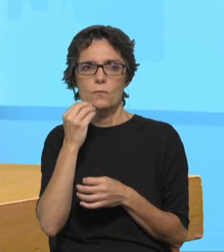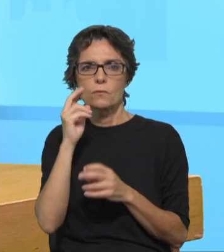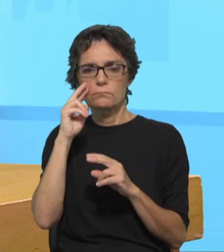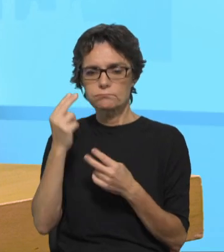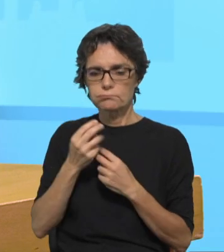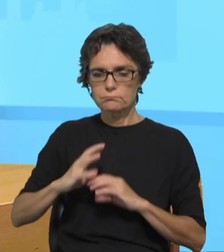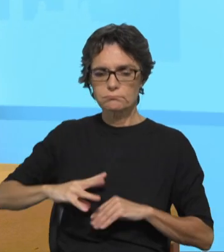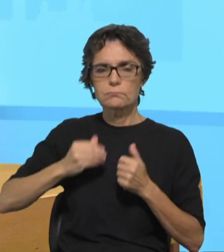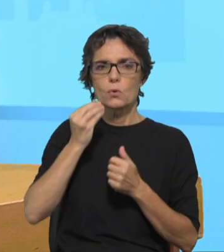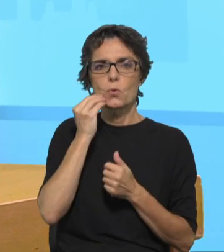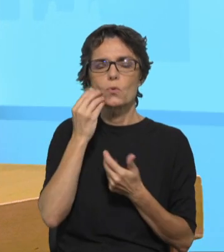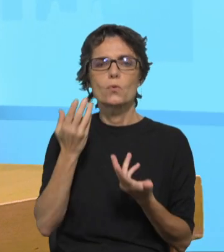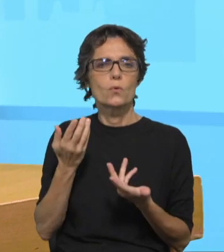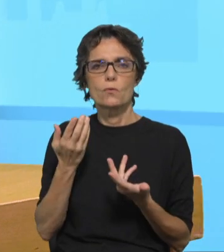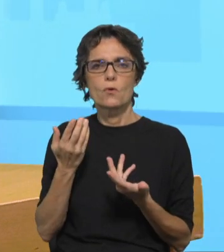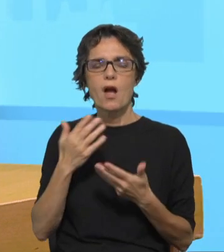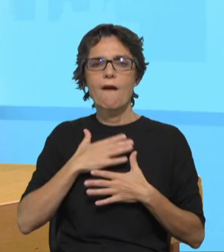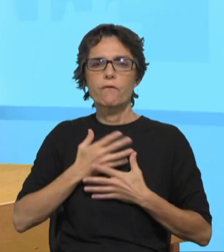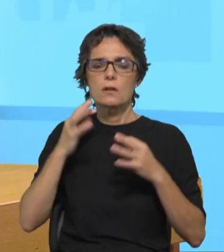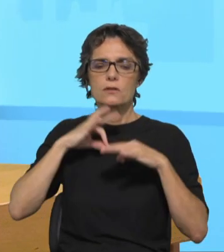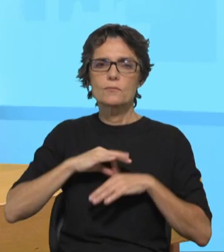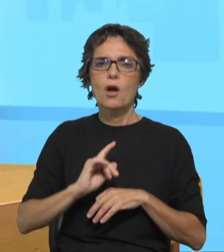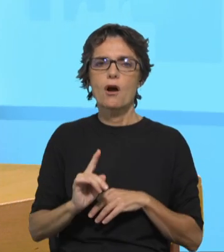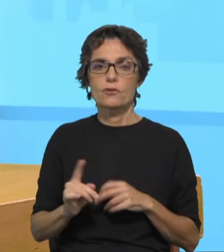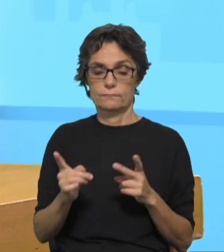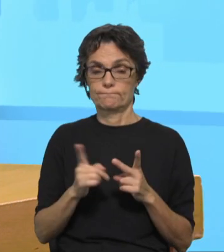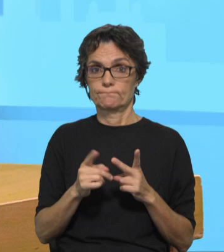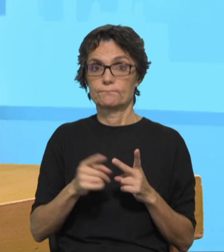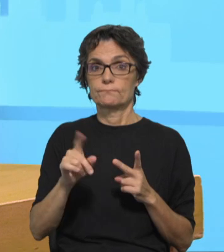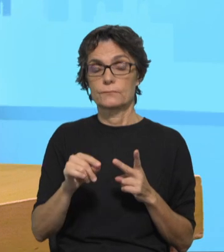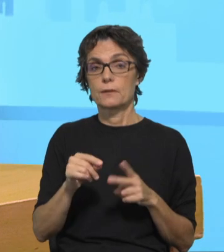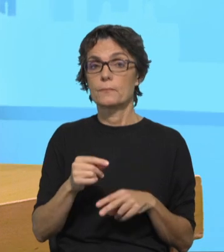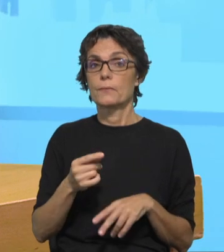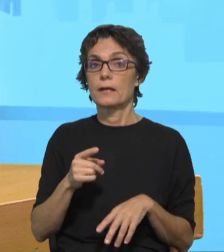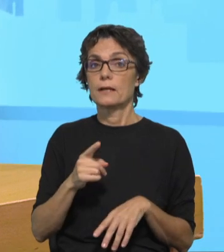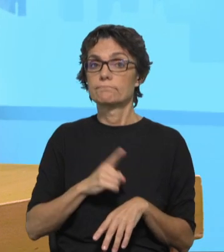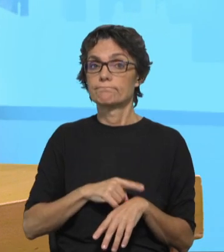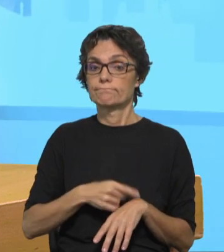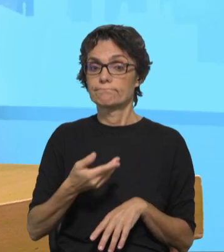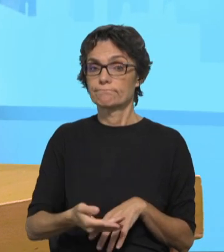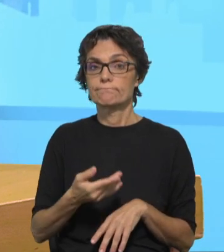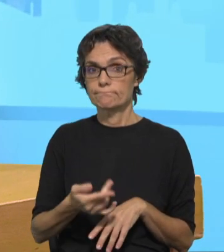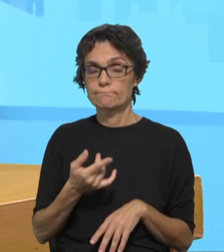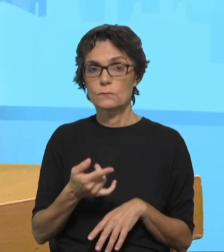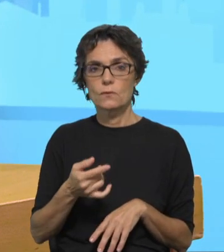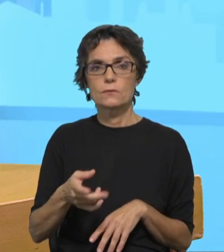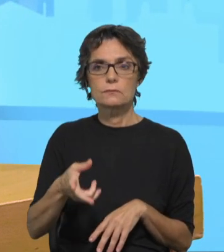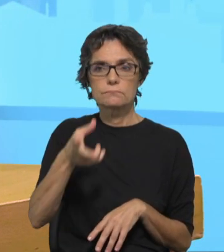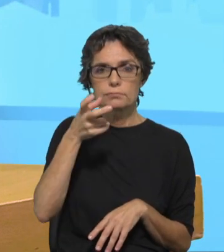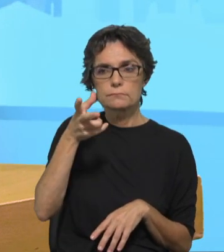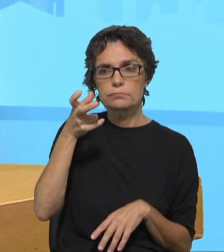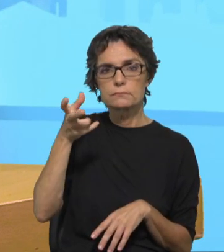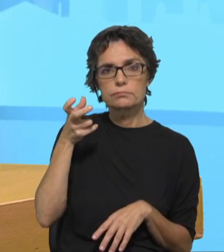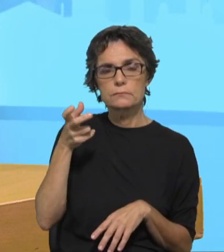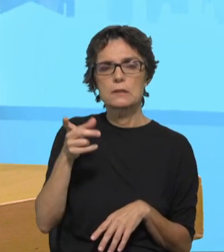o que é a vontade do Espírito. Segundo, é também tempo de ouvir. Há grupos que, sobretudo, movimentos de